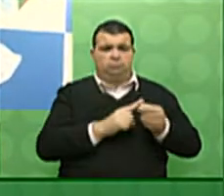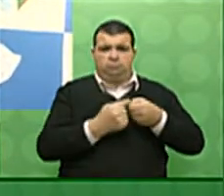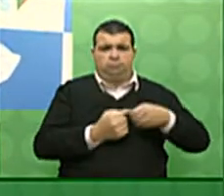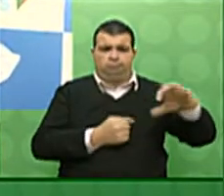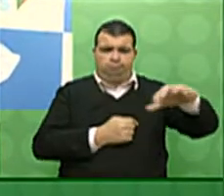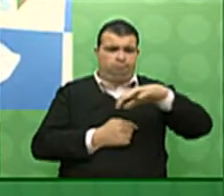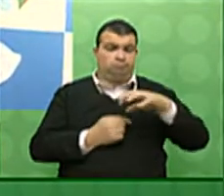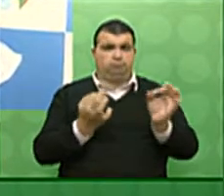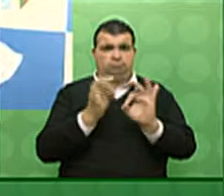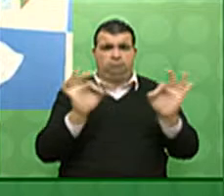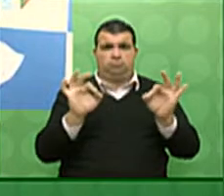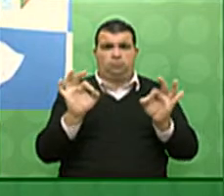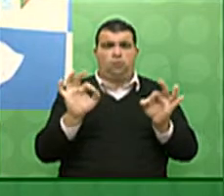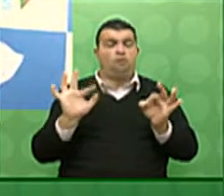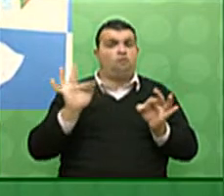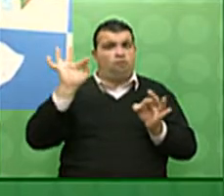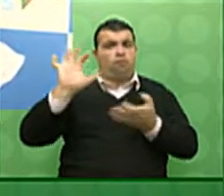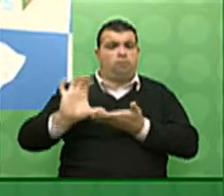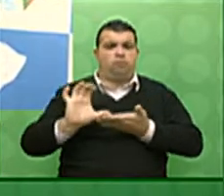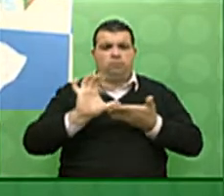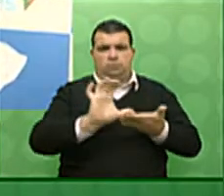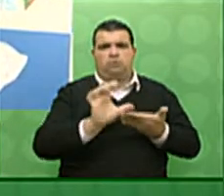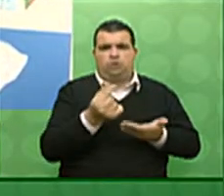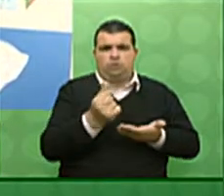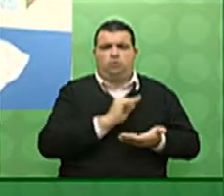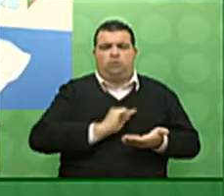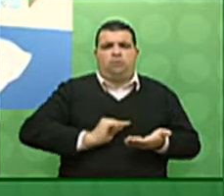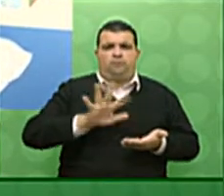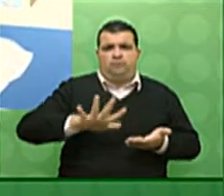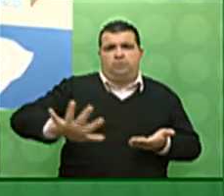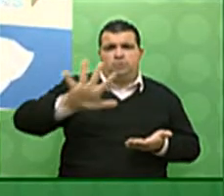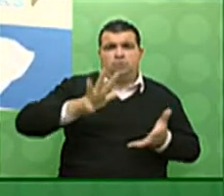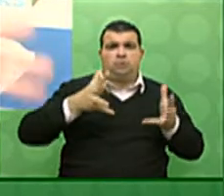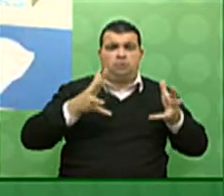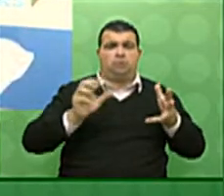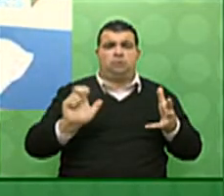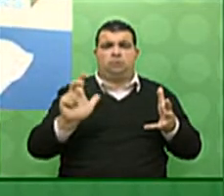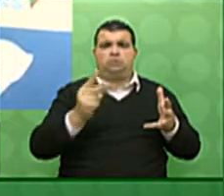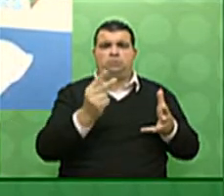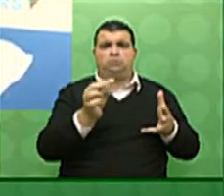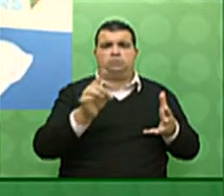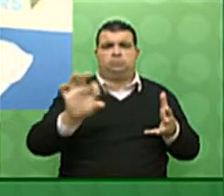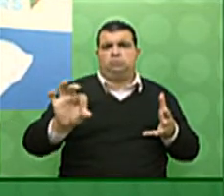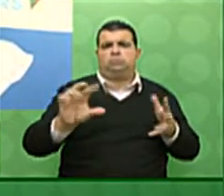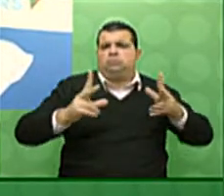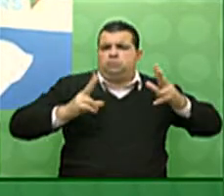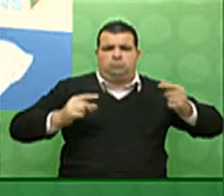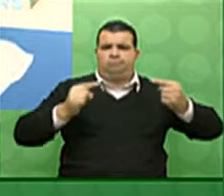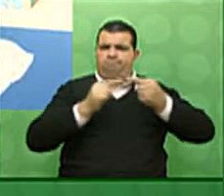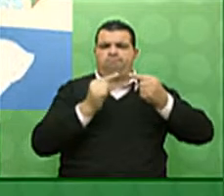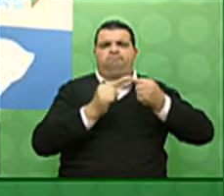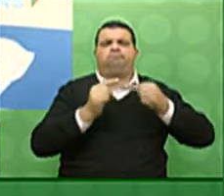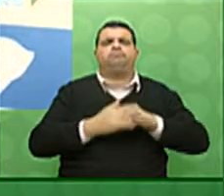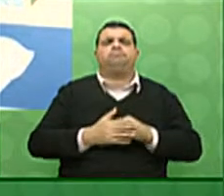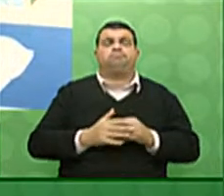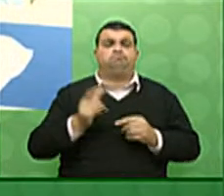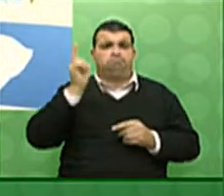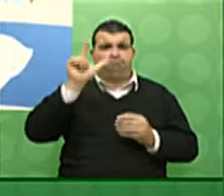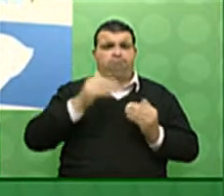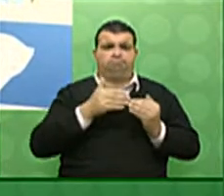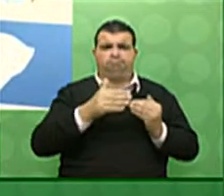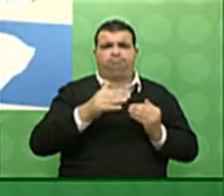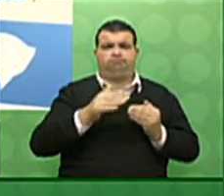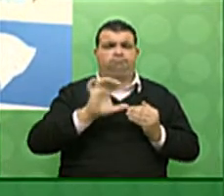próximos repasses atinjam, no mínimo, os mesmos valores de 2019. Apesar dessa conquista